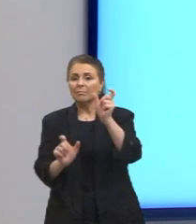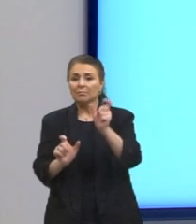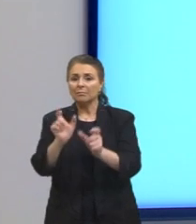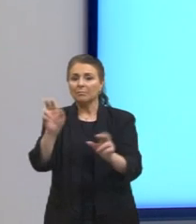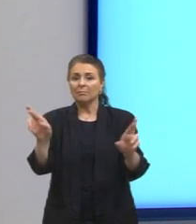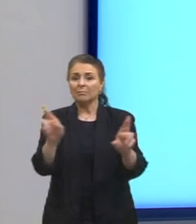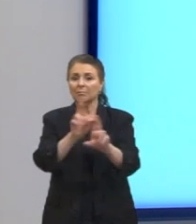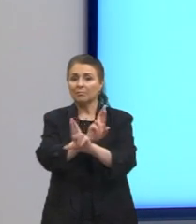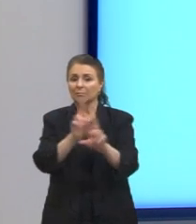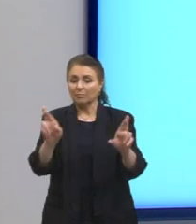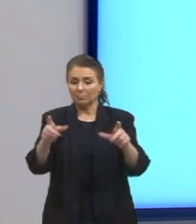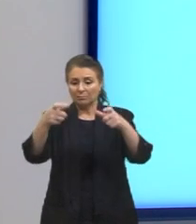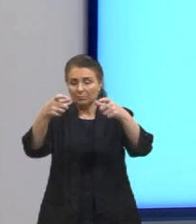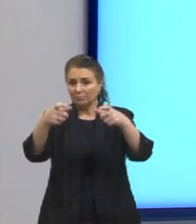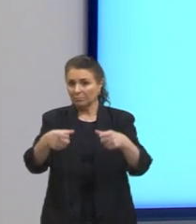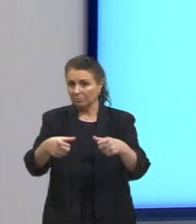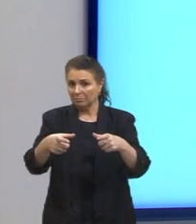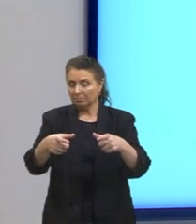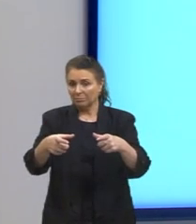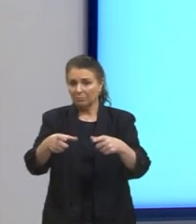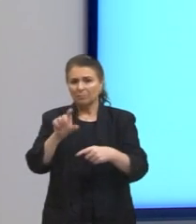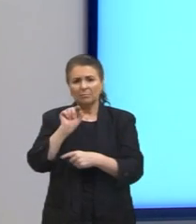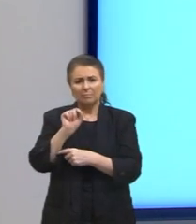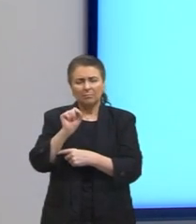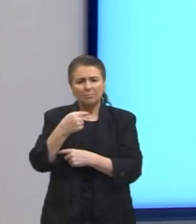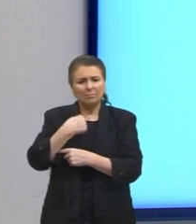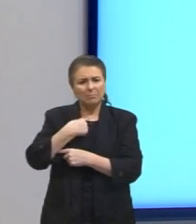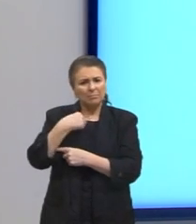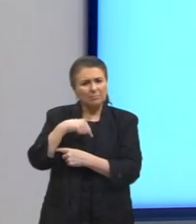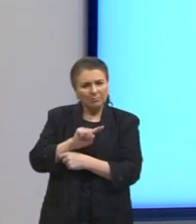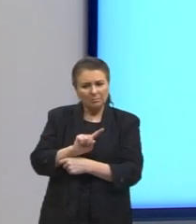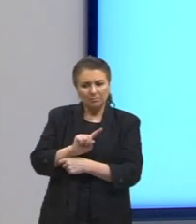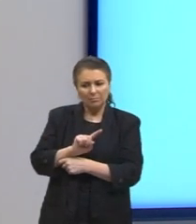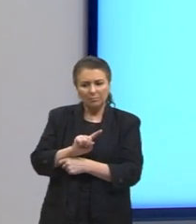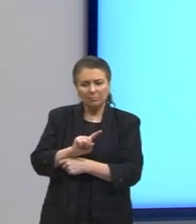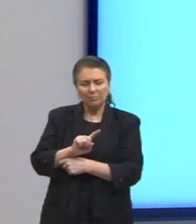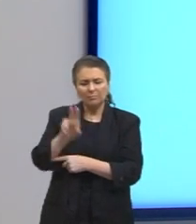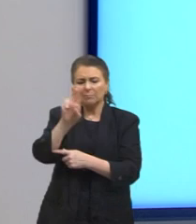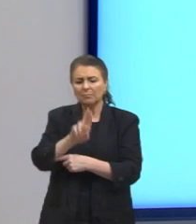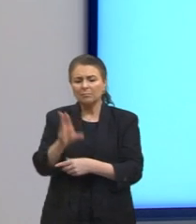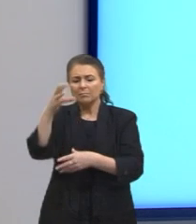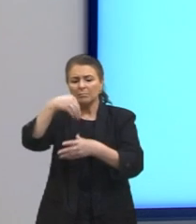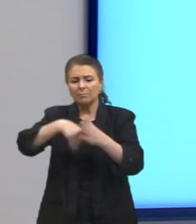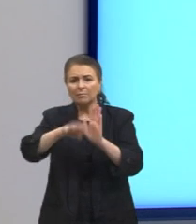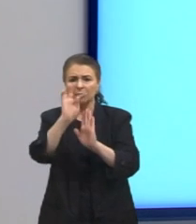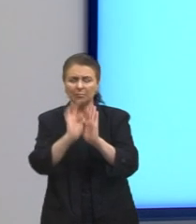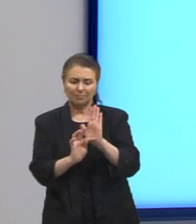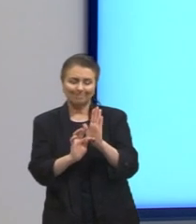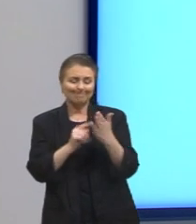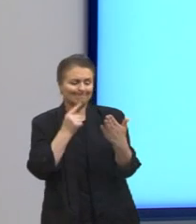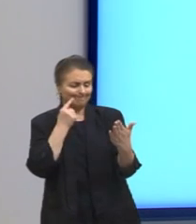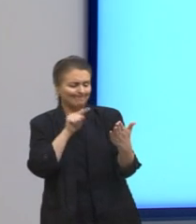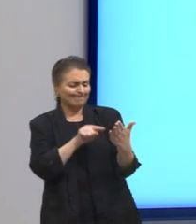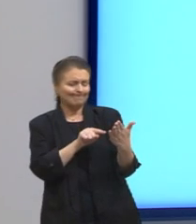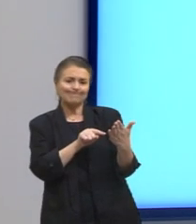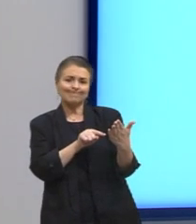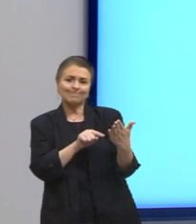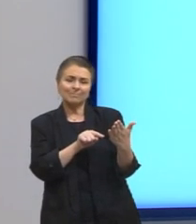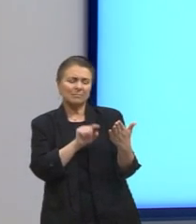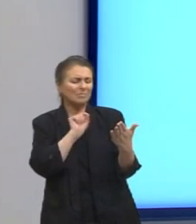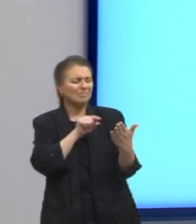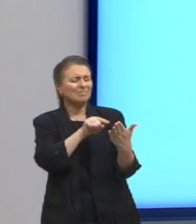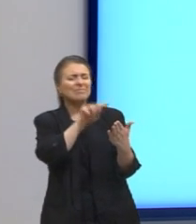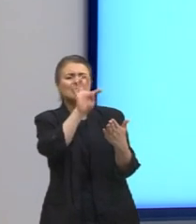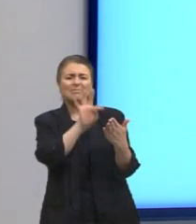a um determinado lugar. E o que eu vou tirar desse texto? Eu vou tentar buscar o porquê disso. O que ele